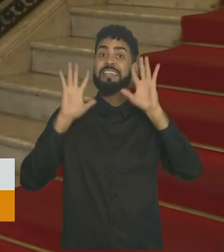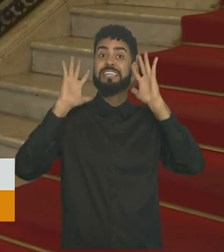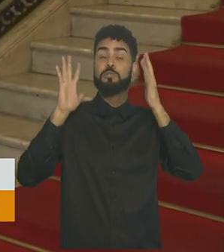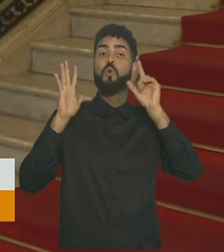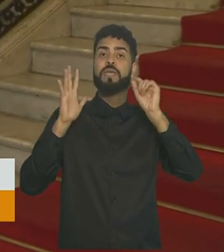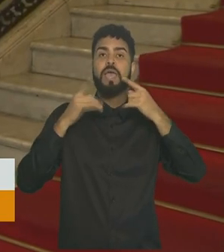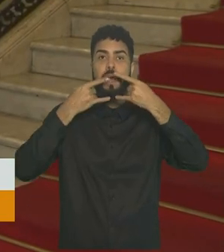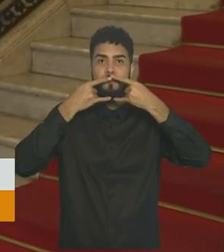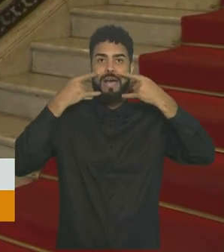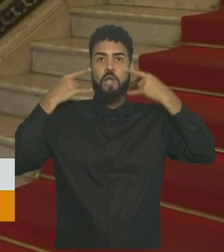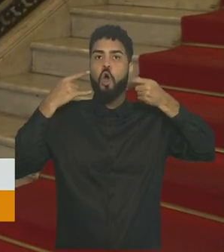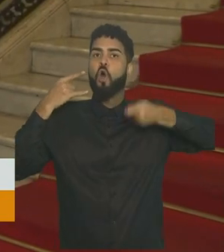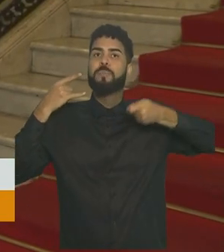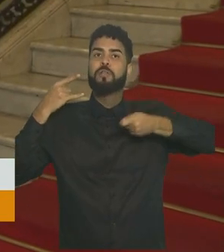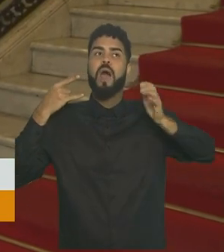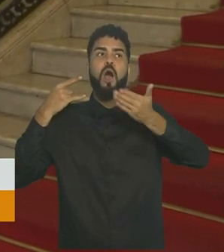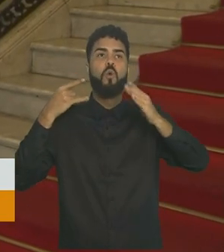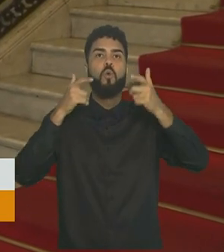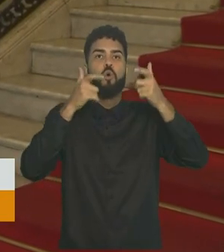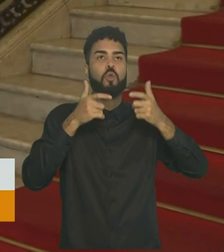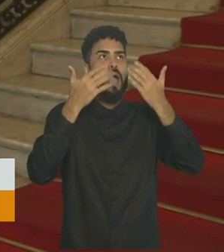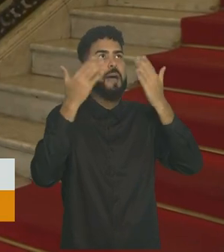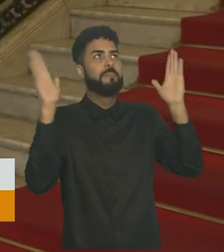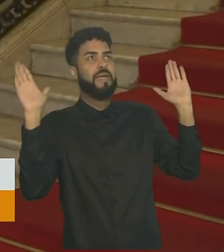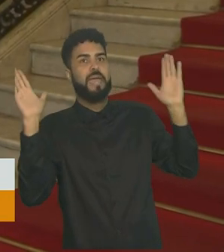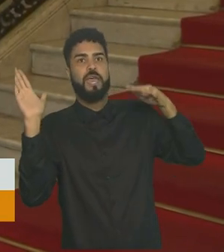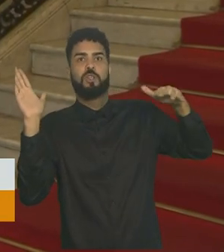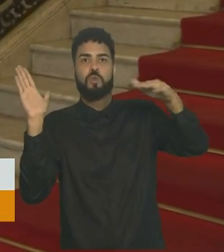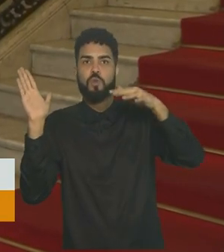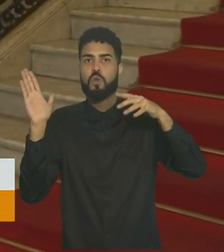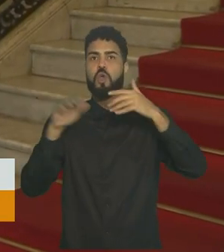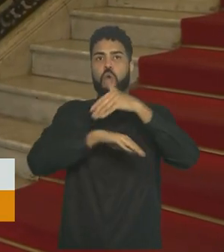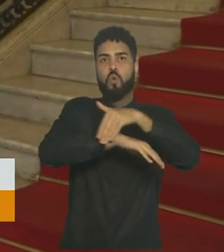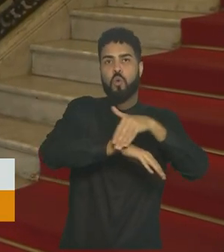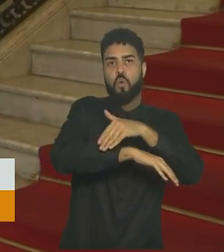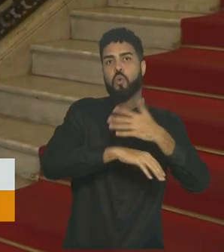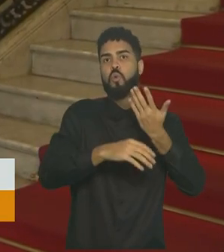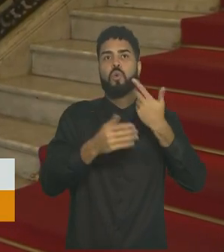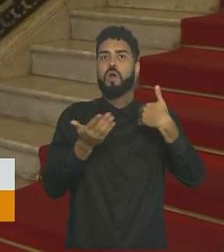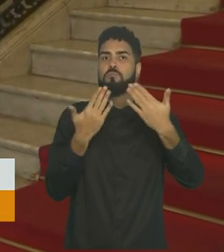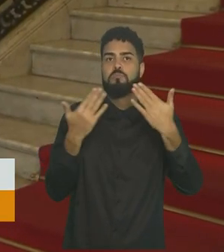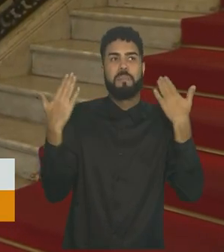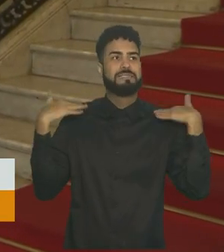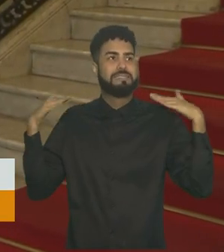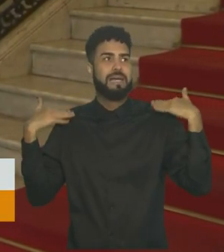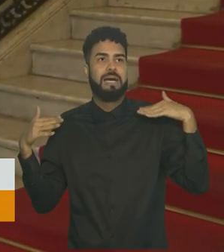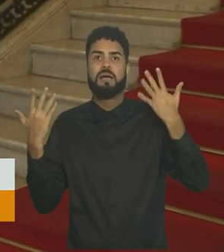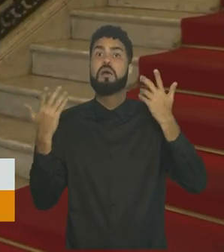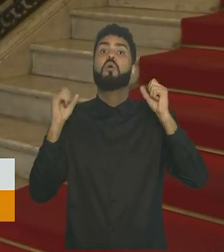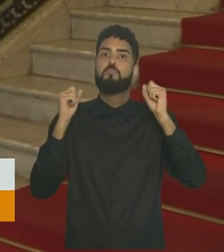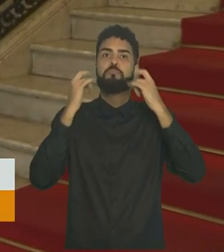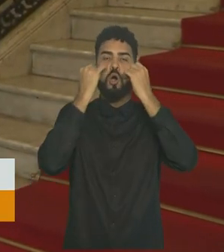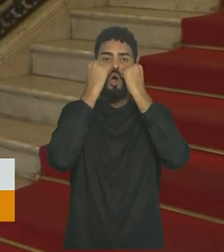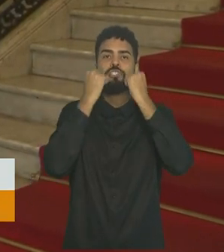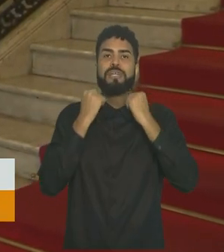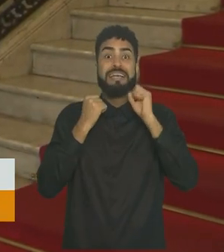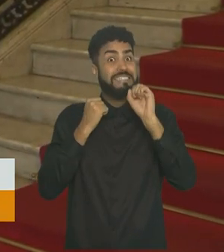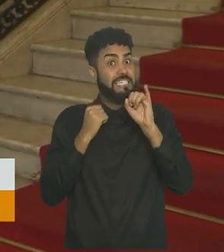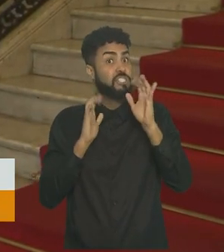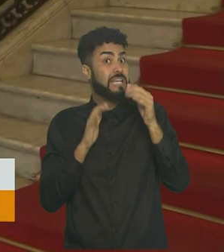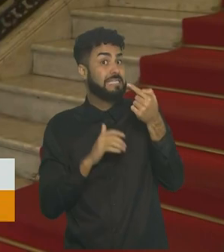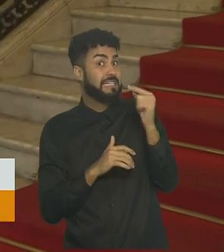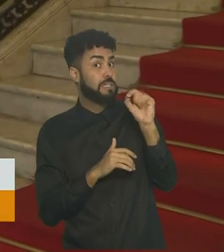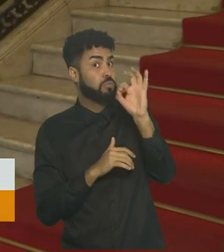deixarão de ser obrigatórias em locais livres, no ar livre, nas ruas, calçadas, você passeando, poderá andar sem as máscaras.